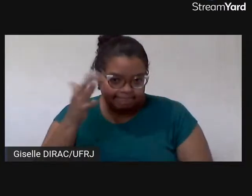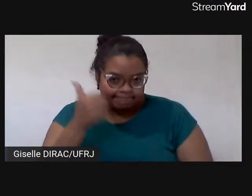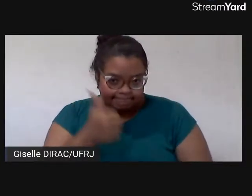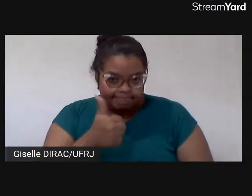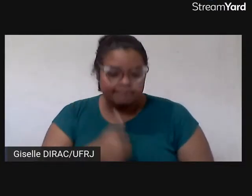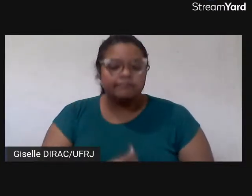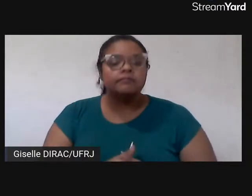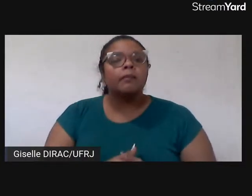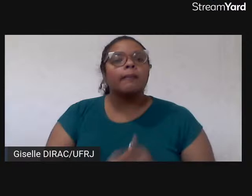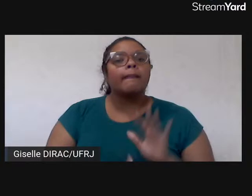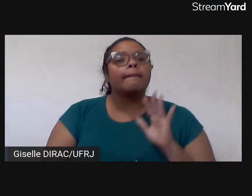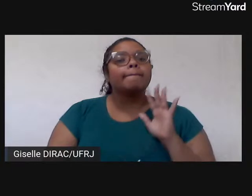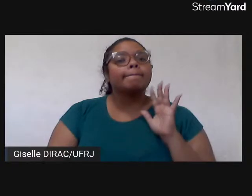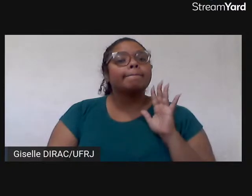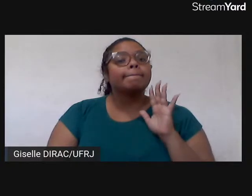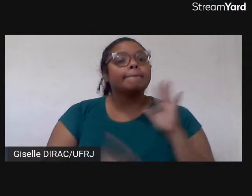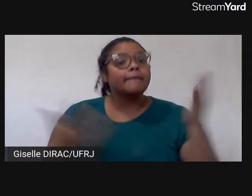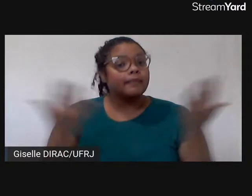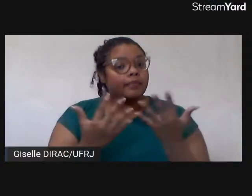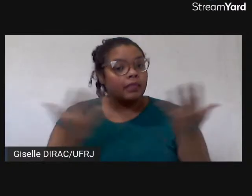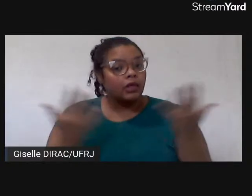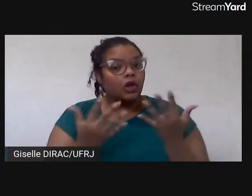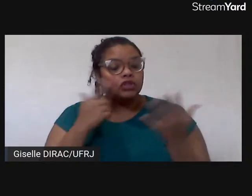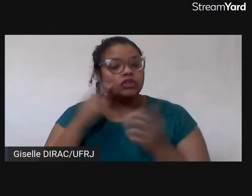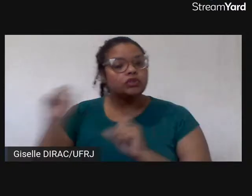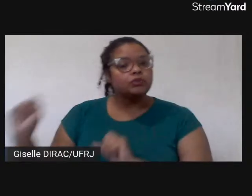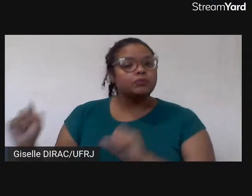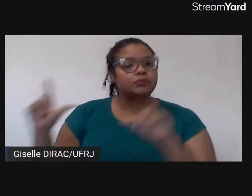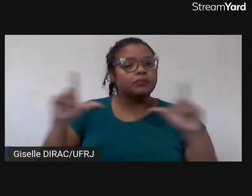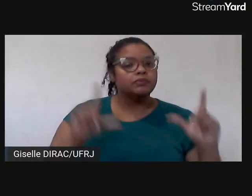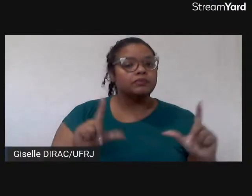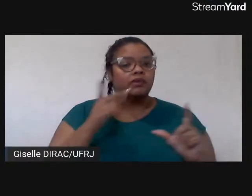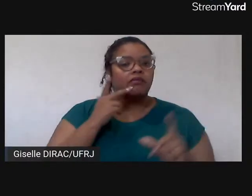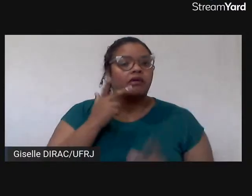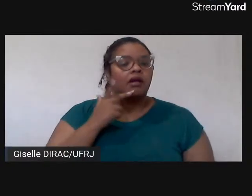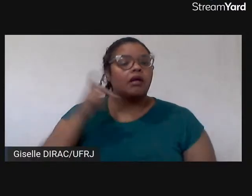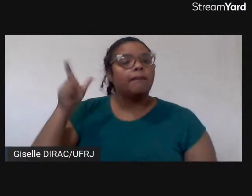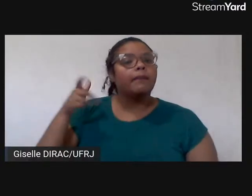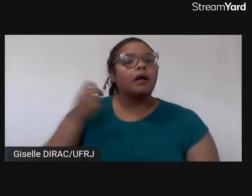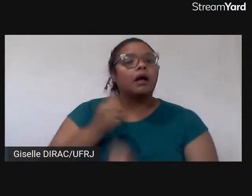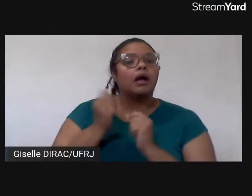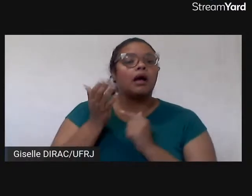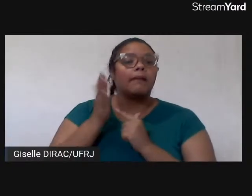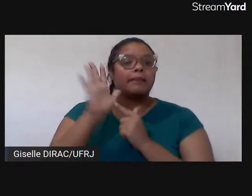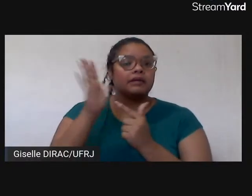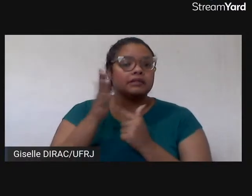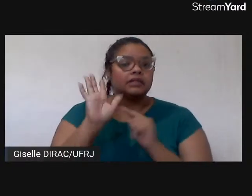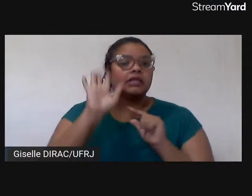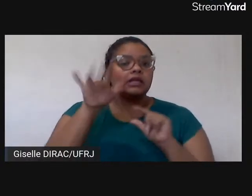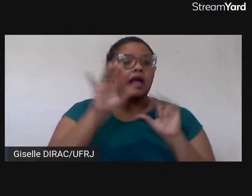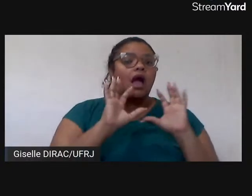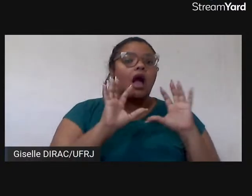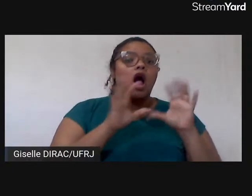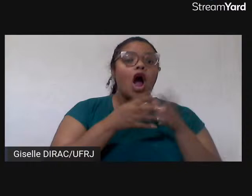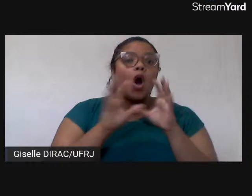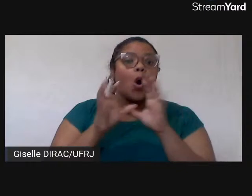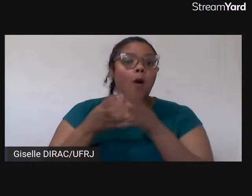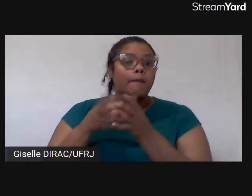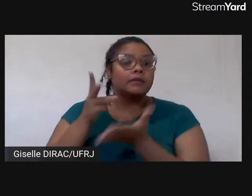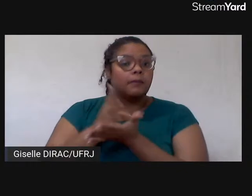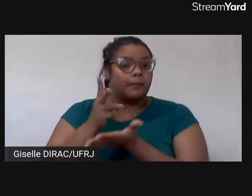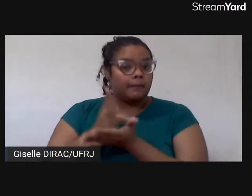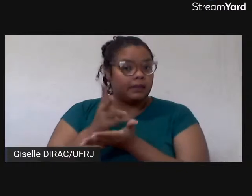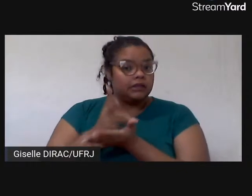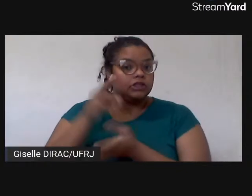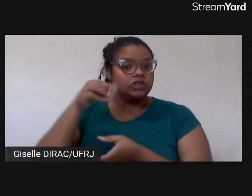Então, gente hoje passa, agora passa para a nossa, para a apresentação das nossas comissões permanentes do programa de pós-graduação em